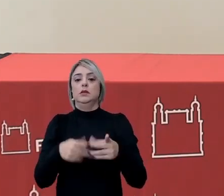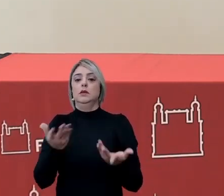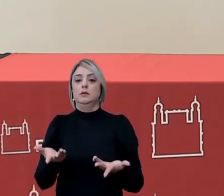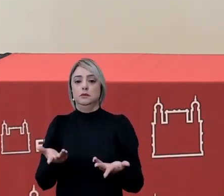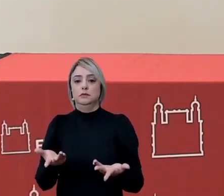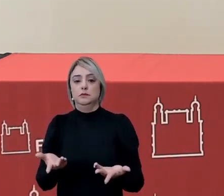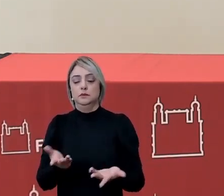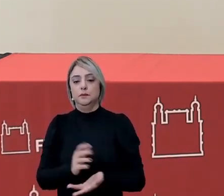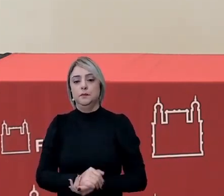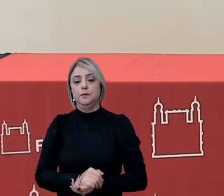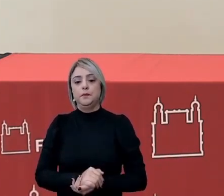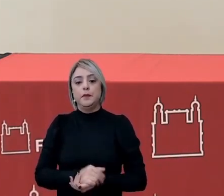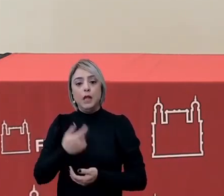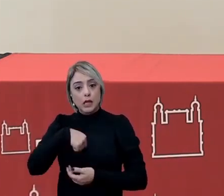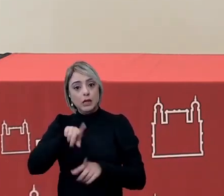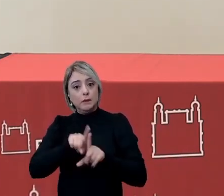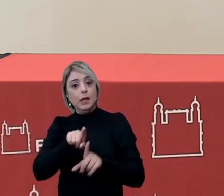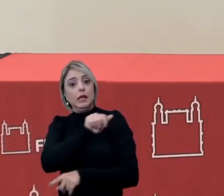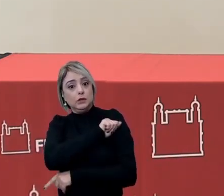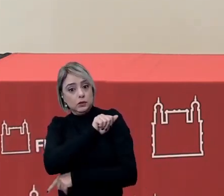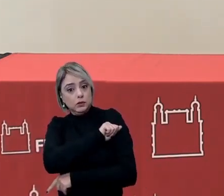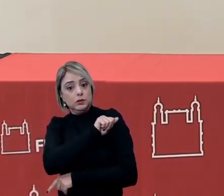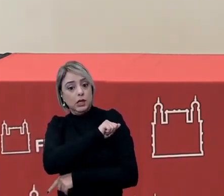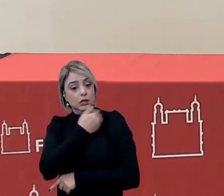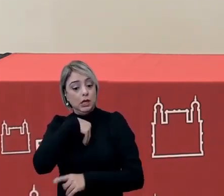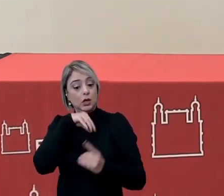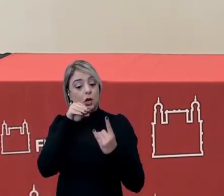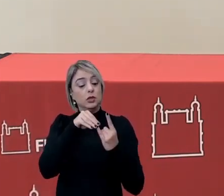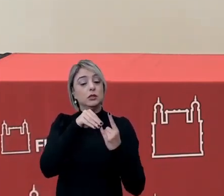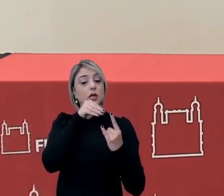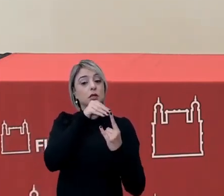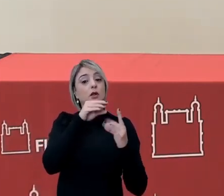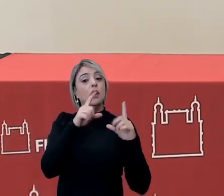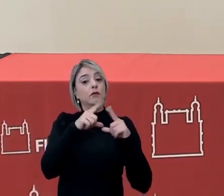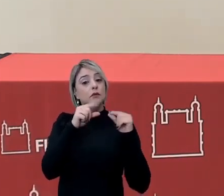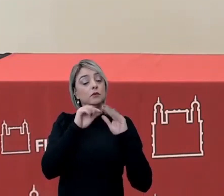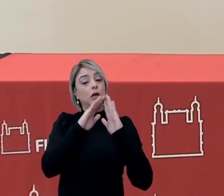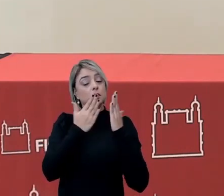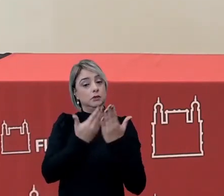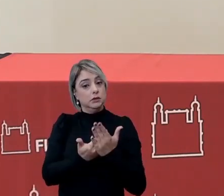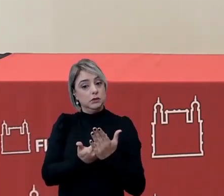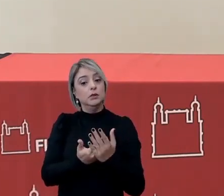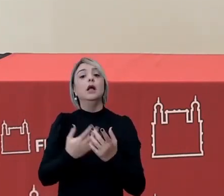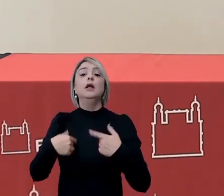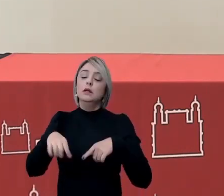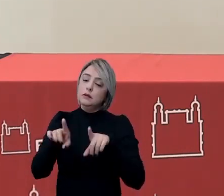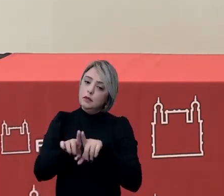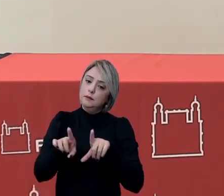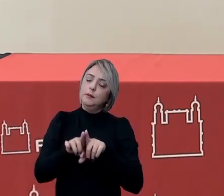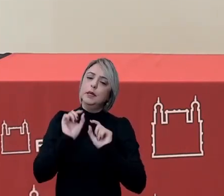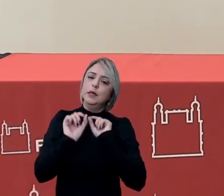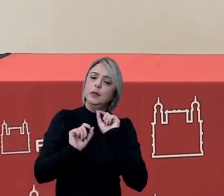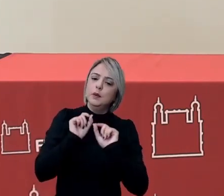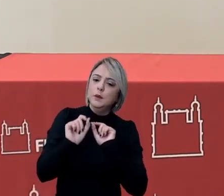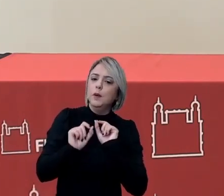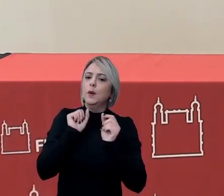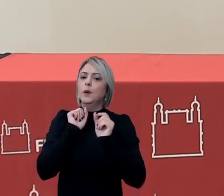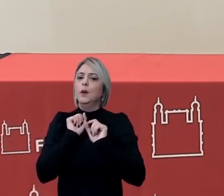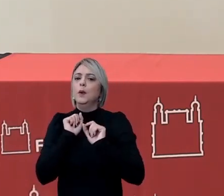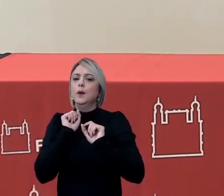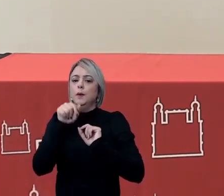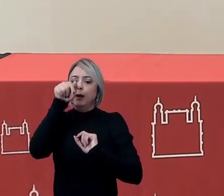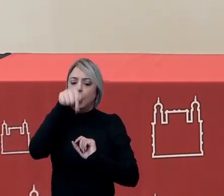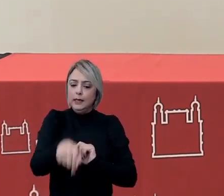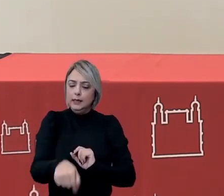os estudantes da nossa escola além disso como uma ação também